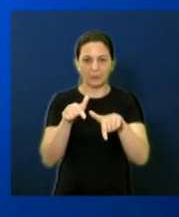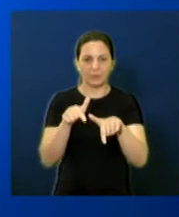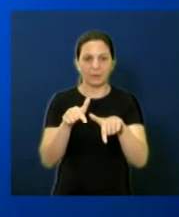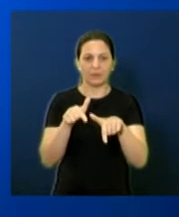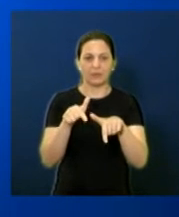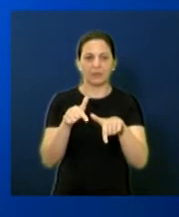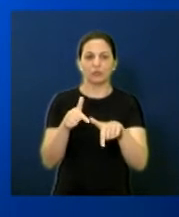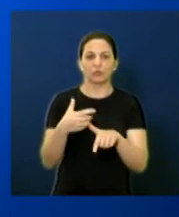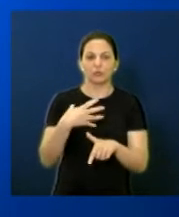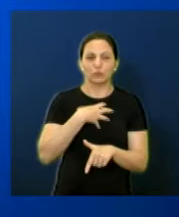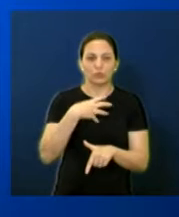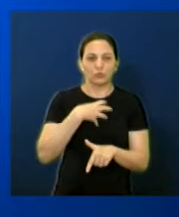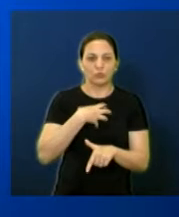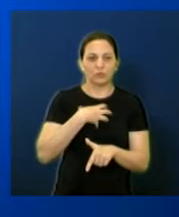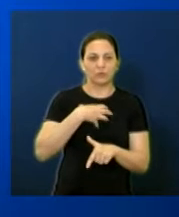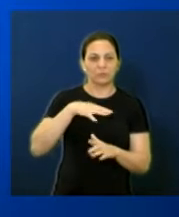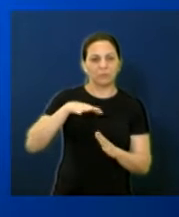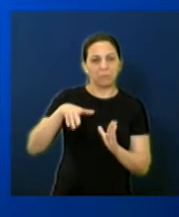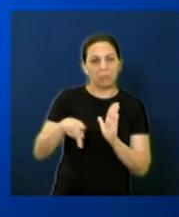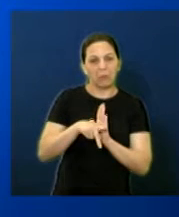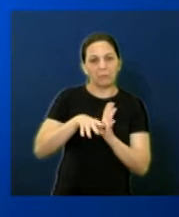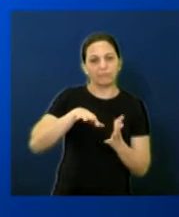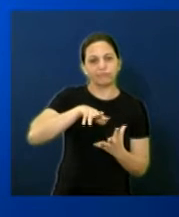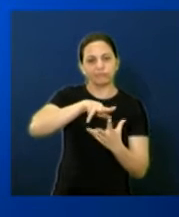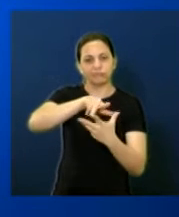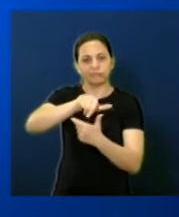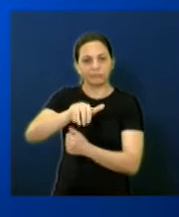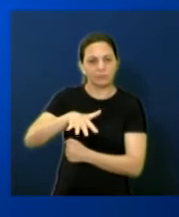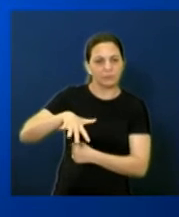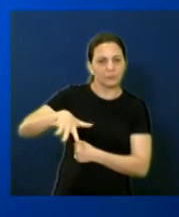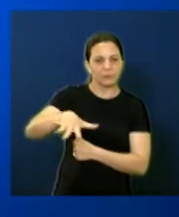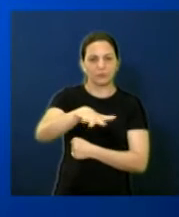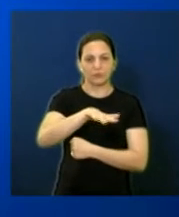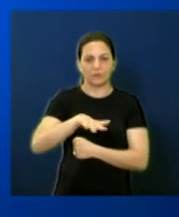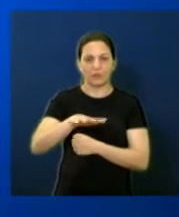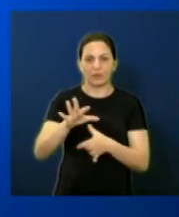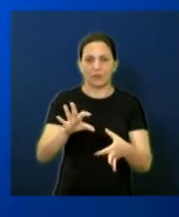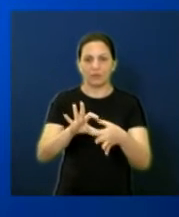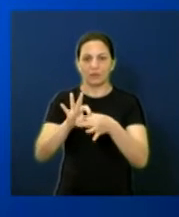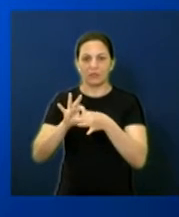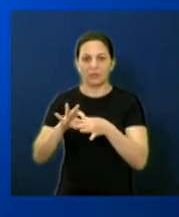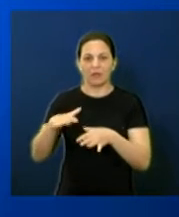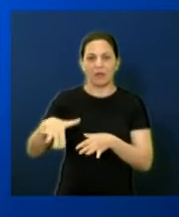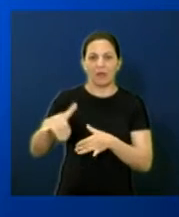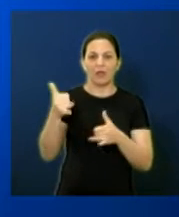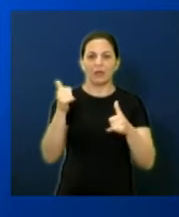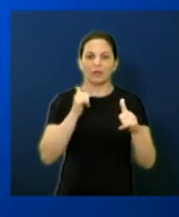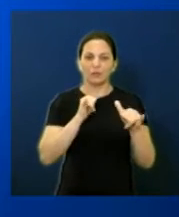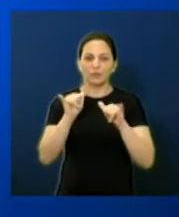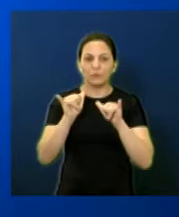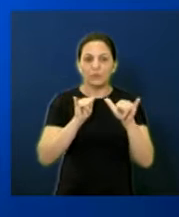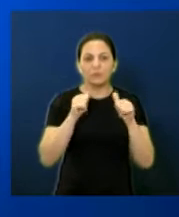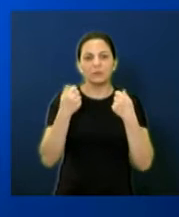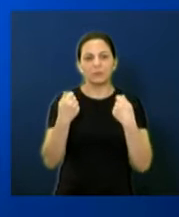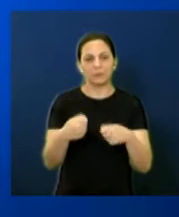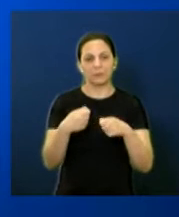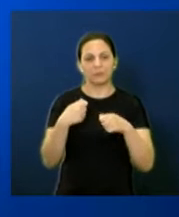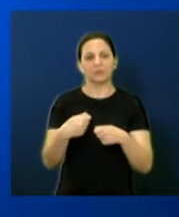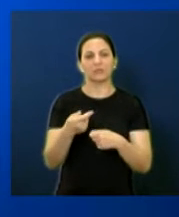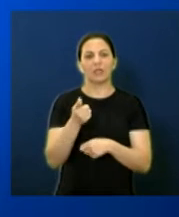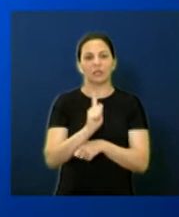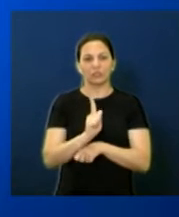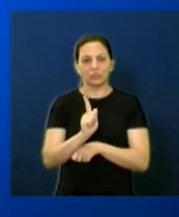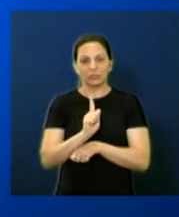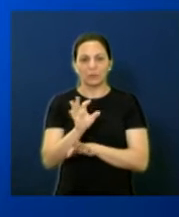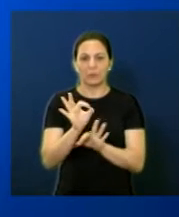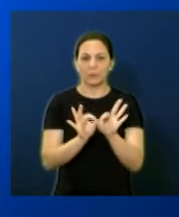trabalhar de forma especial geográfica e integrada às diversas informações necessárias para